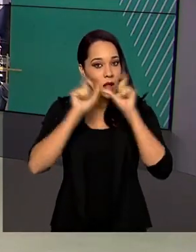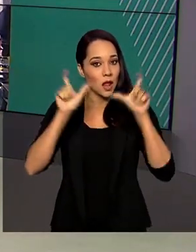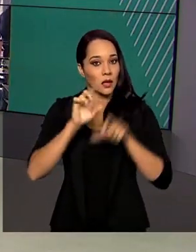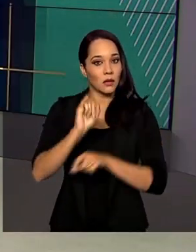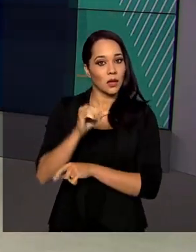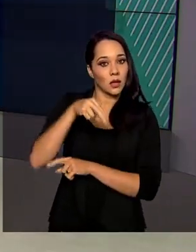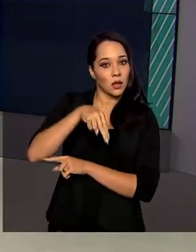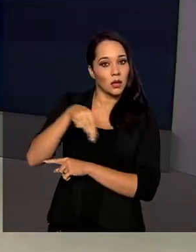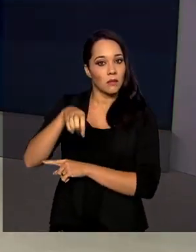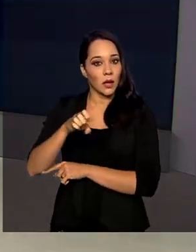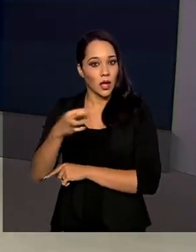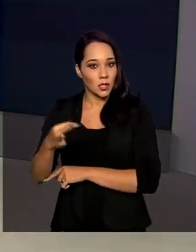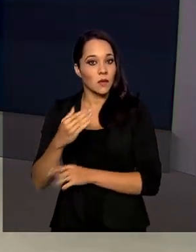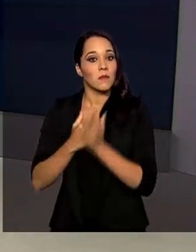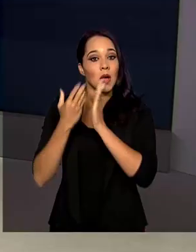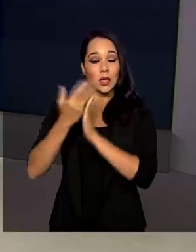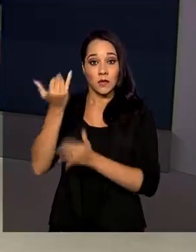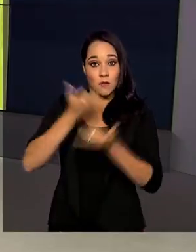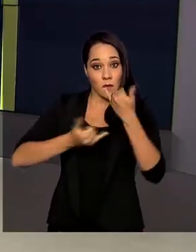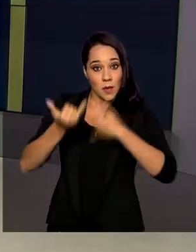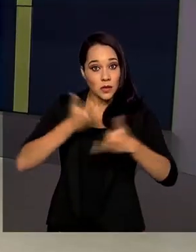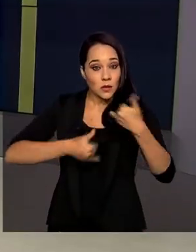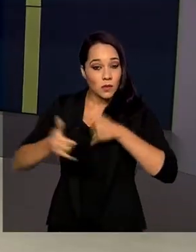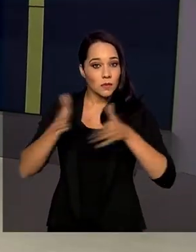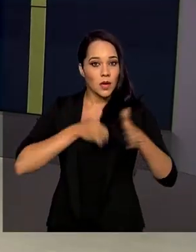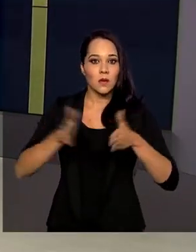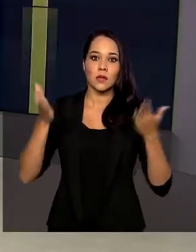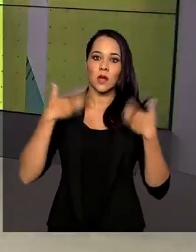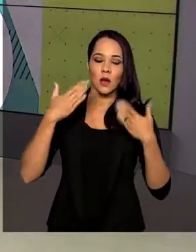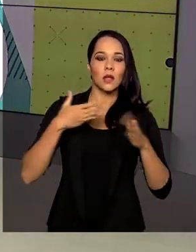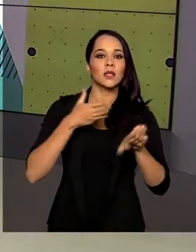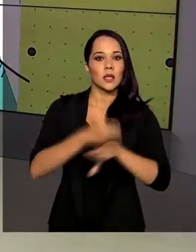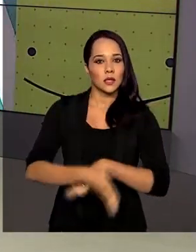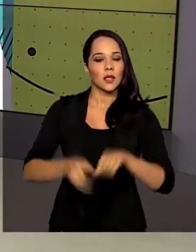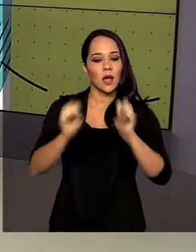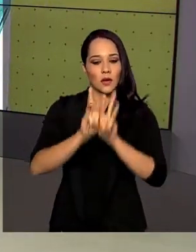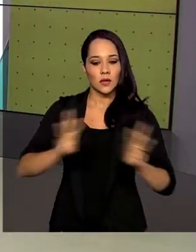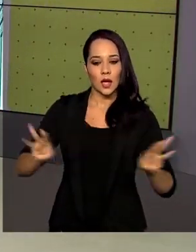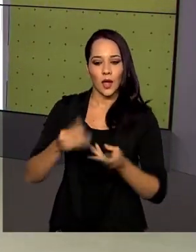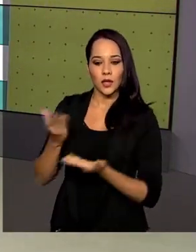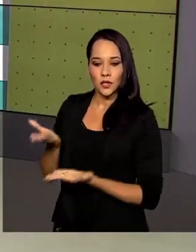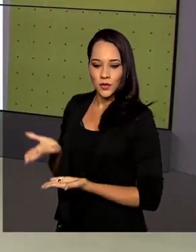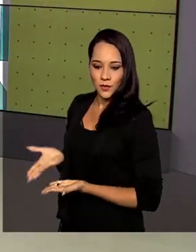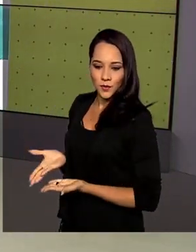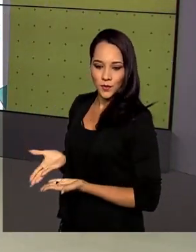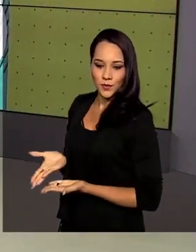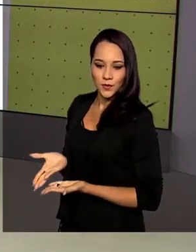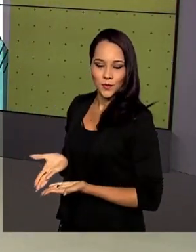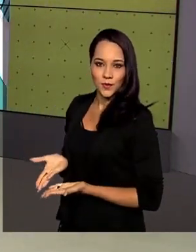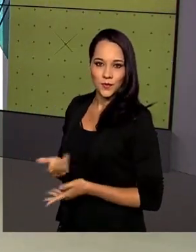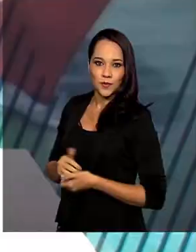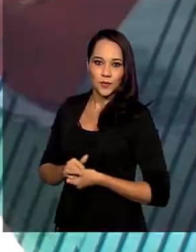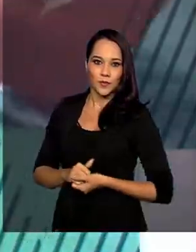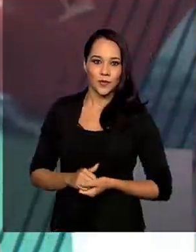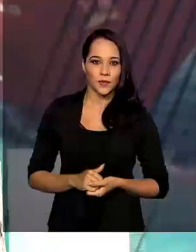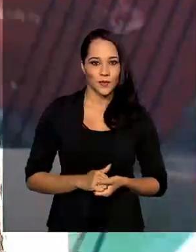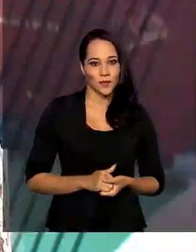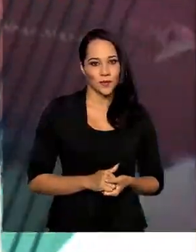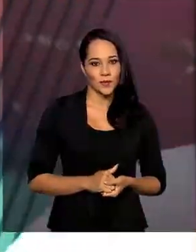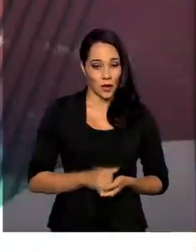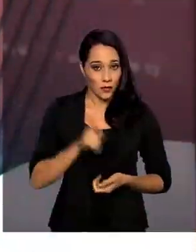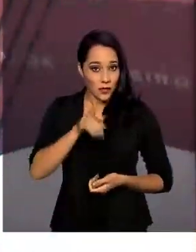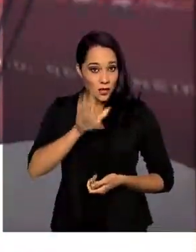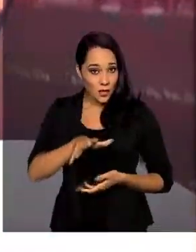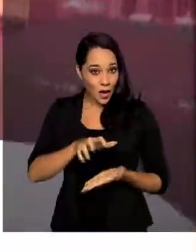IMET e mais informações sobre a onda de calor, basta acessar o site portal.imet.gov.br. E